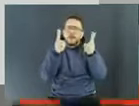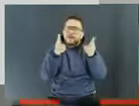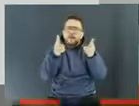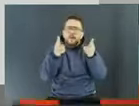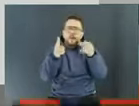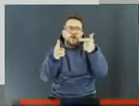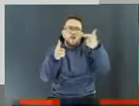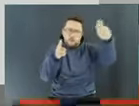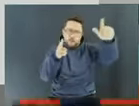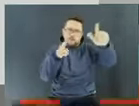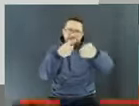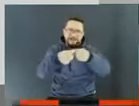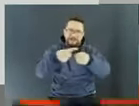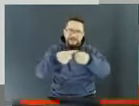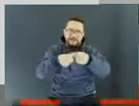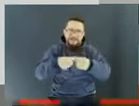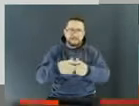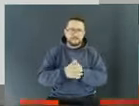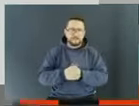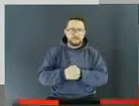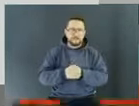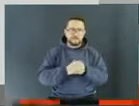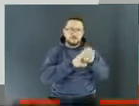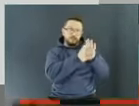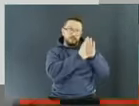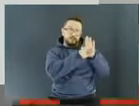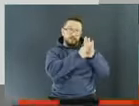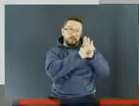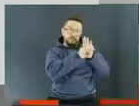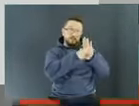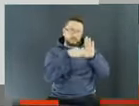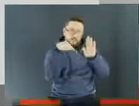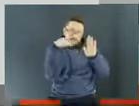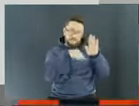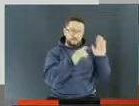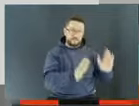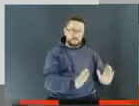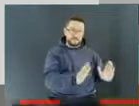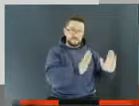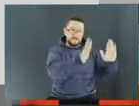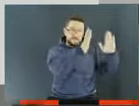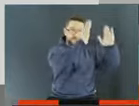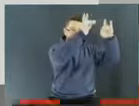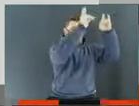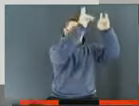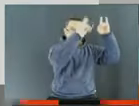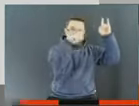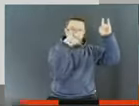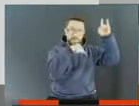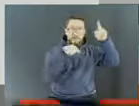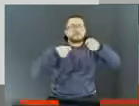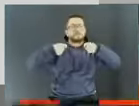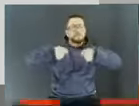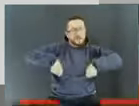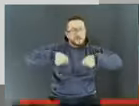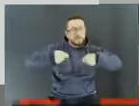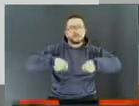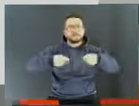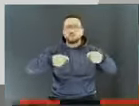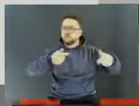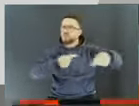O conceito só poderá se adaptar se estivermos dispostos a refletir as mudanças e colocá-las em prática.